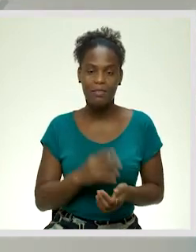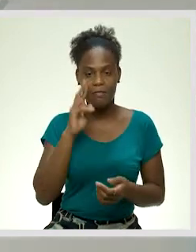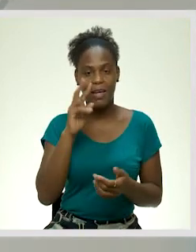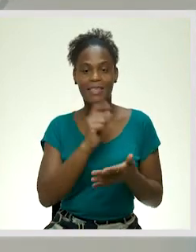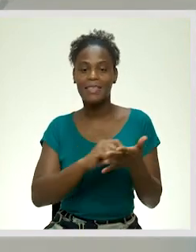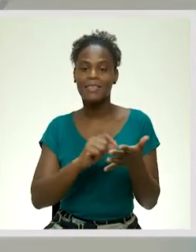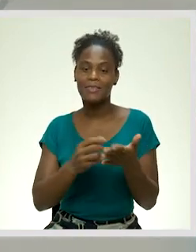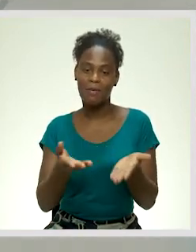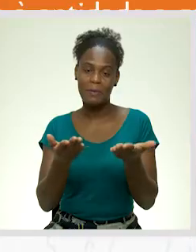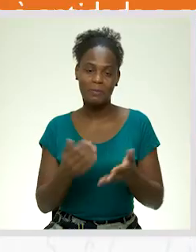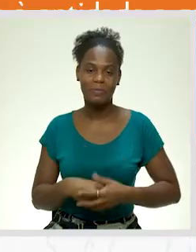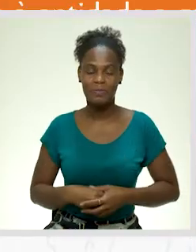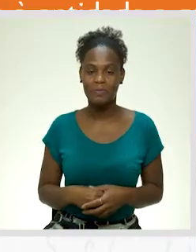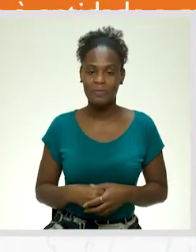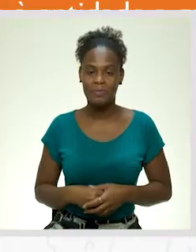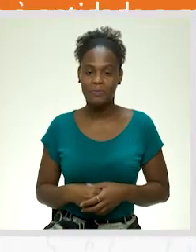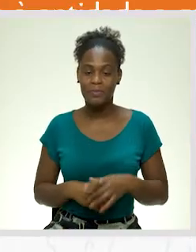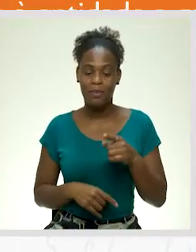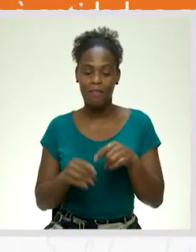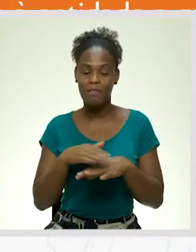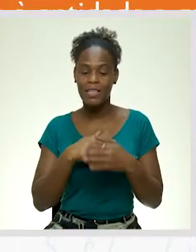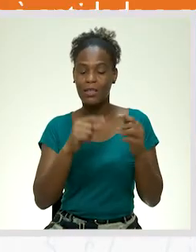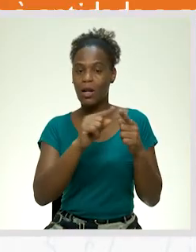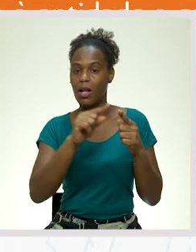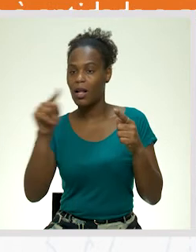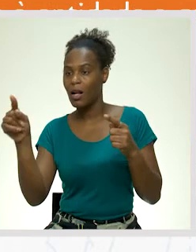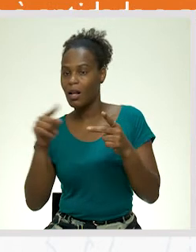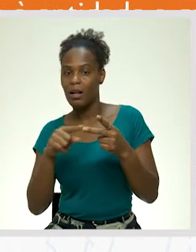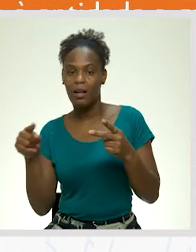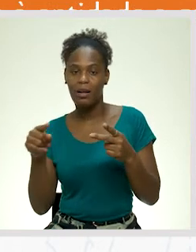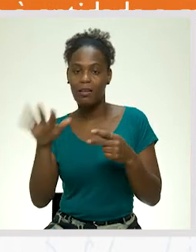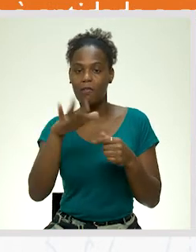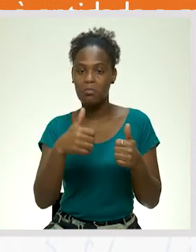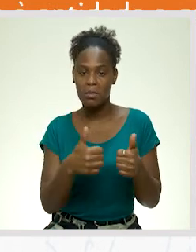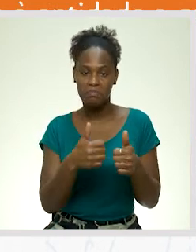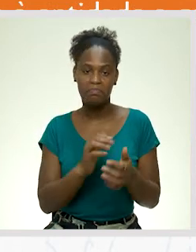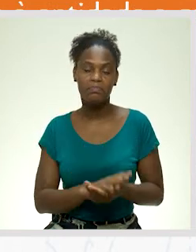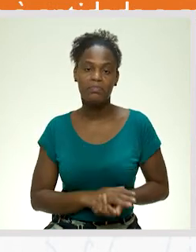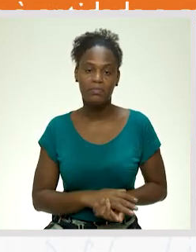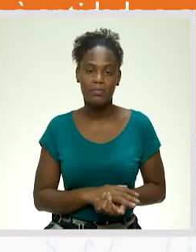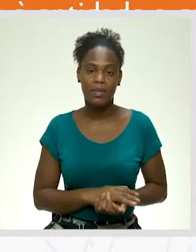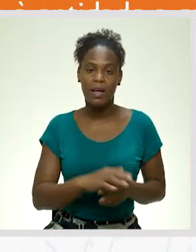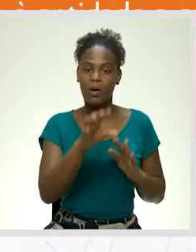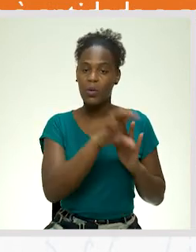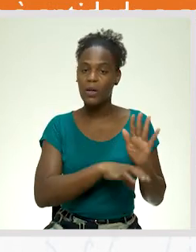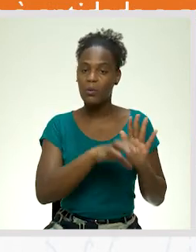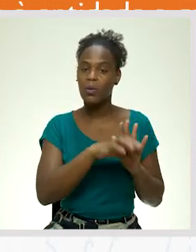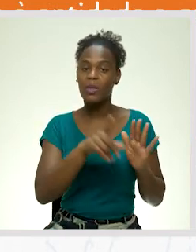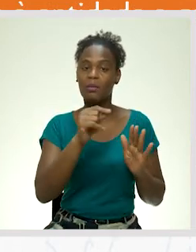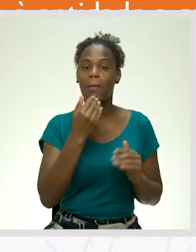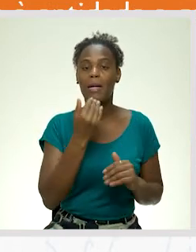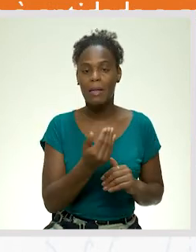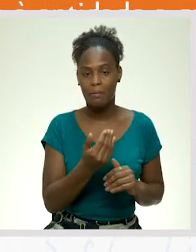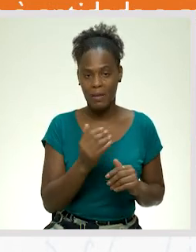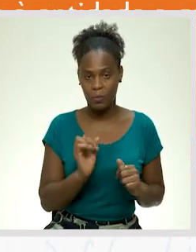o exercício. Faz a correspondência de modo correto. Currículo VT e